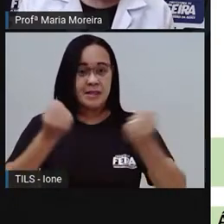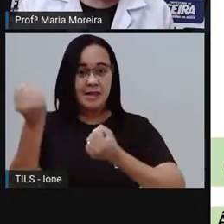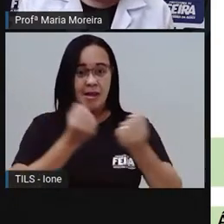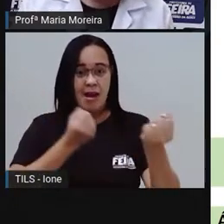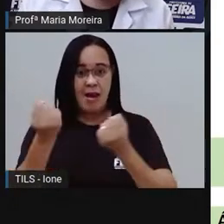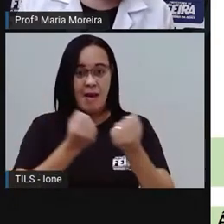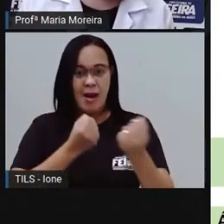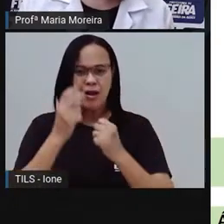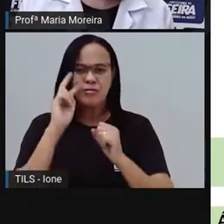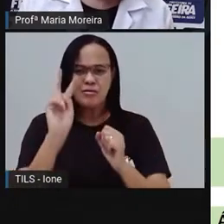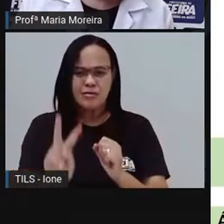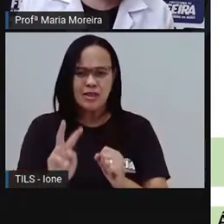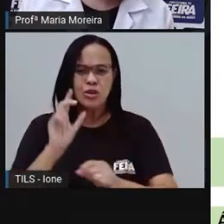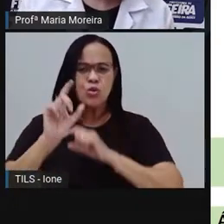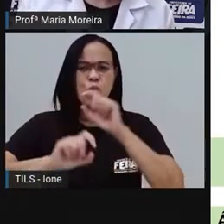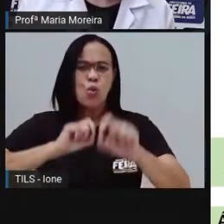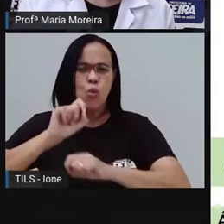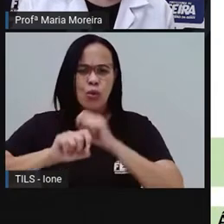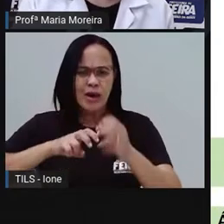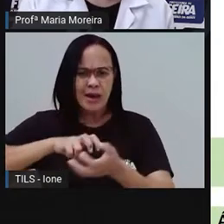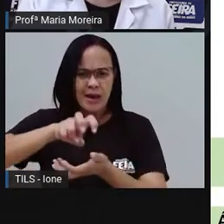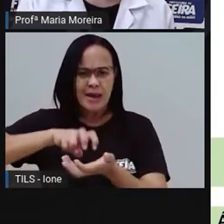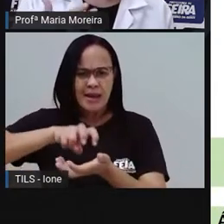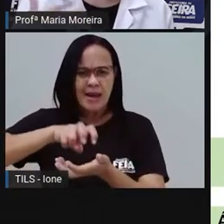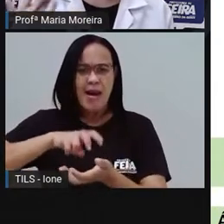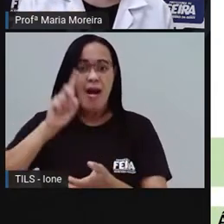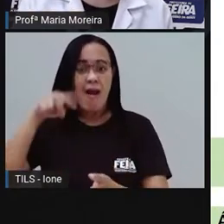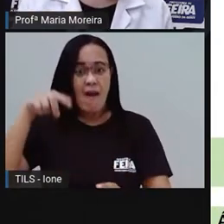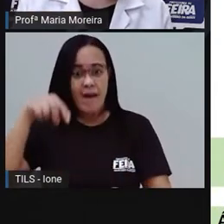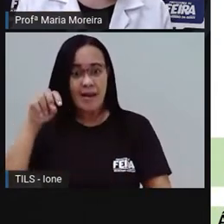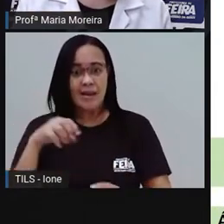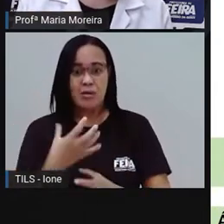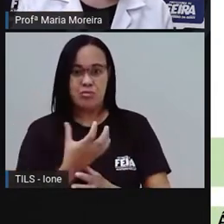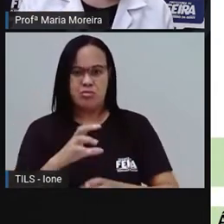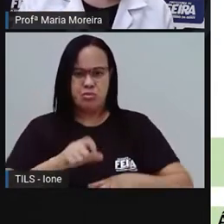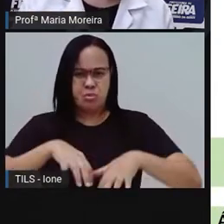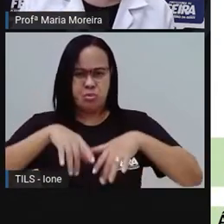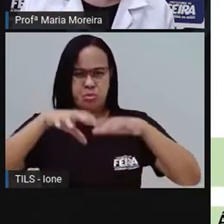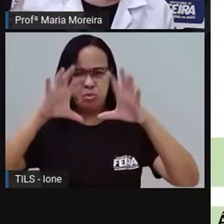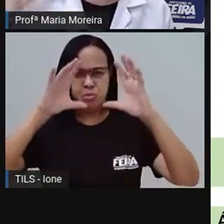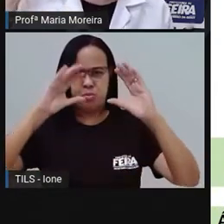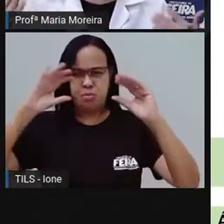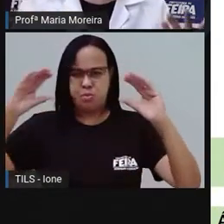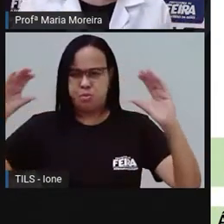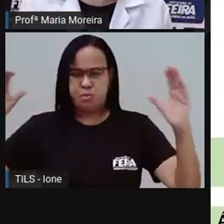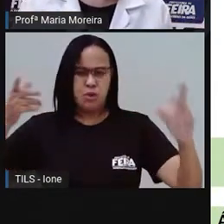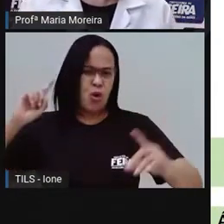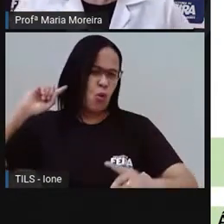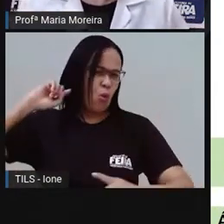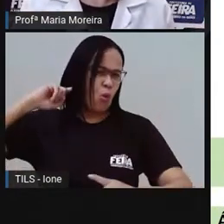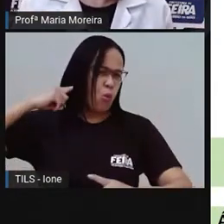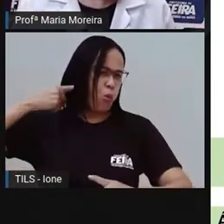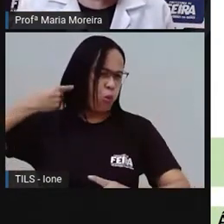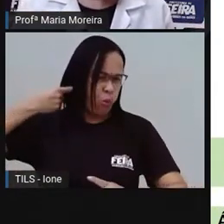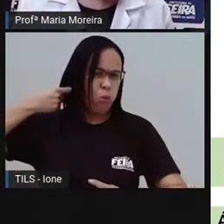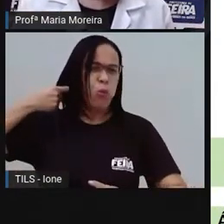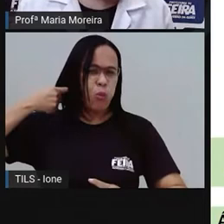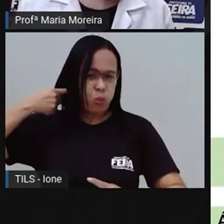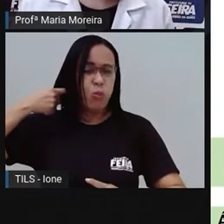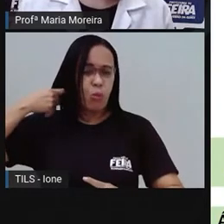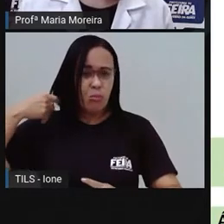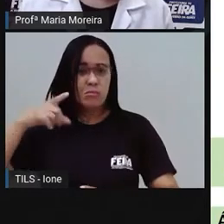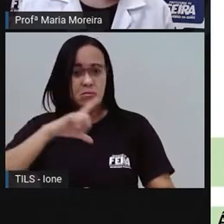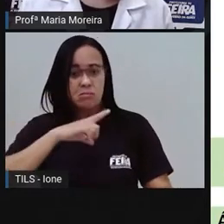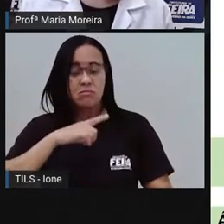Fumaça, muita fumaça. Bom, se estamos falando aí sobre poluentes do ar, estávamos falando também sobre os meios de